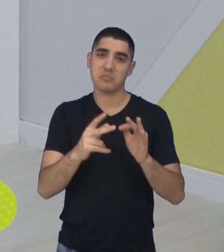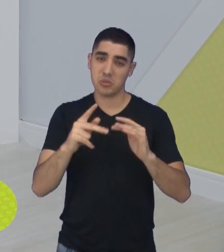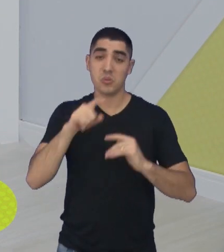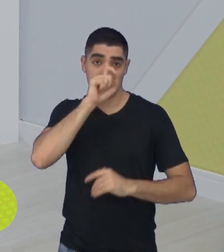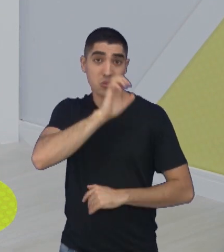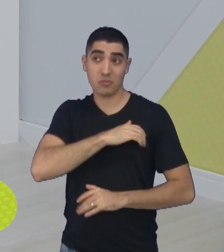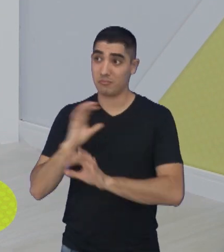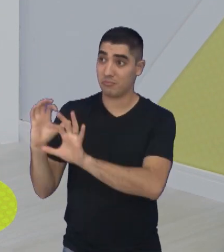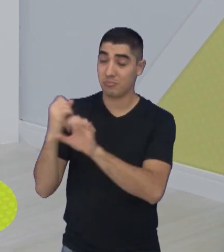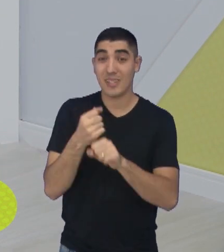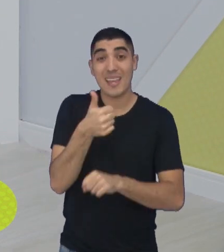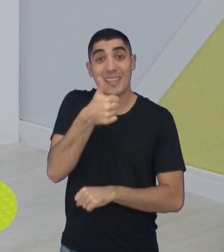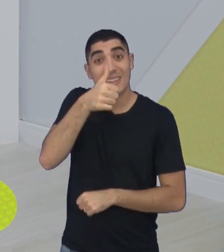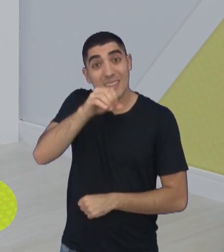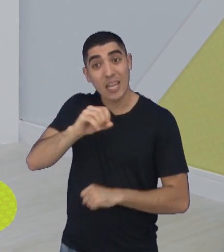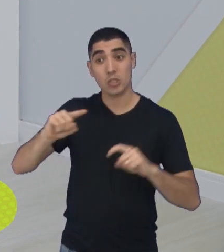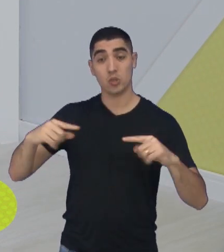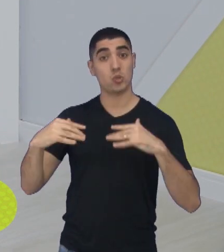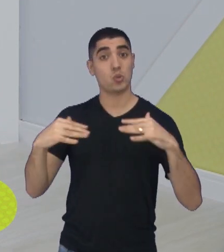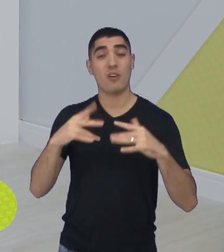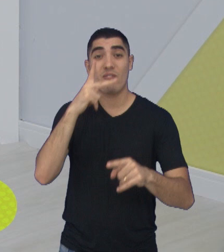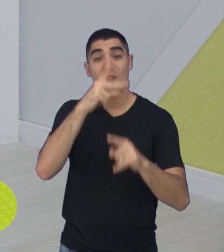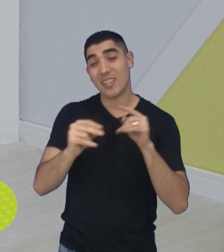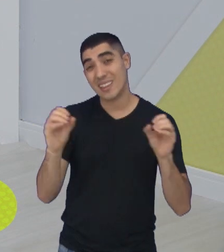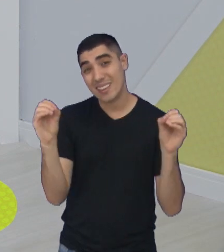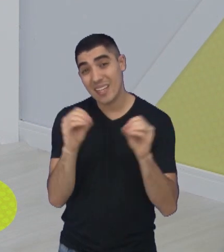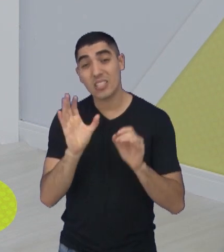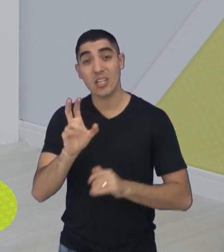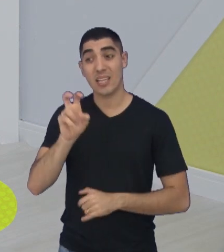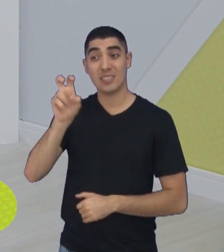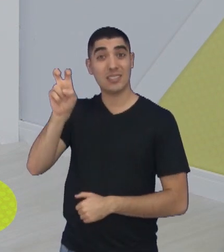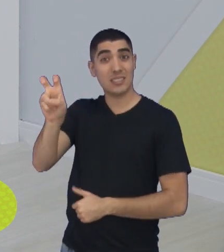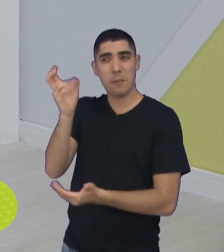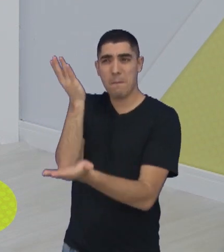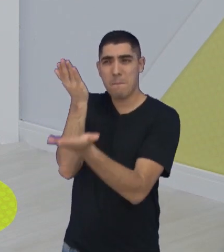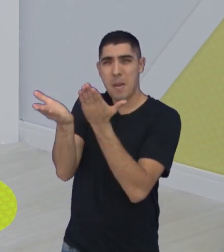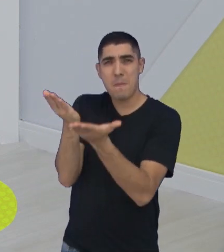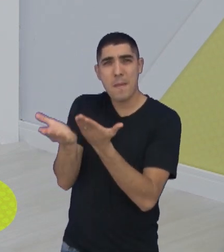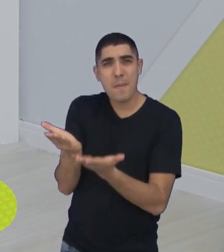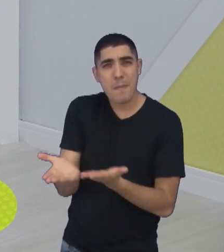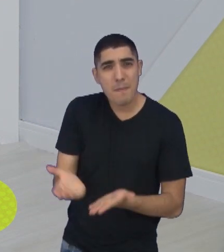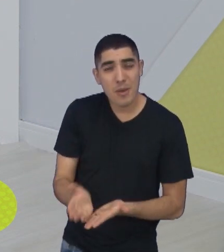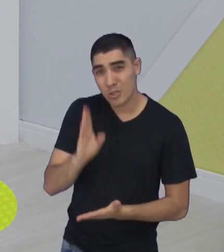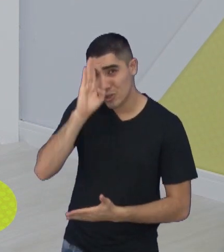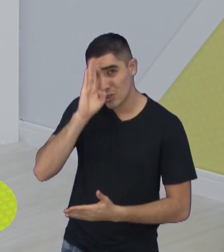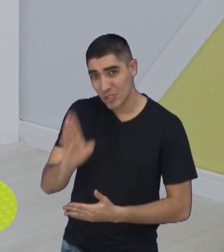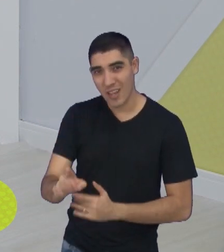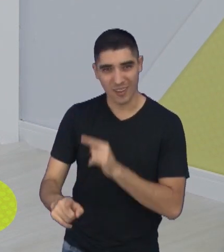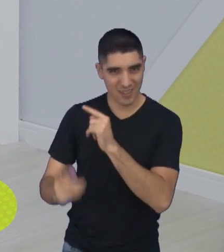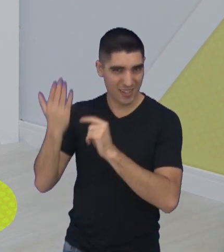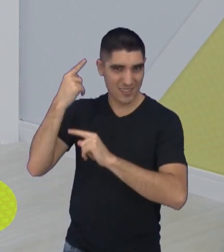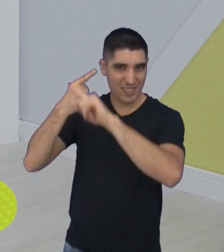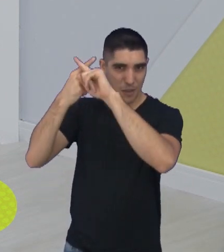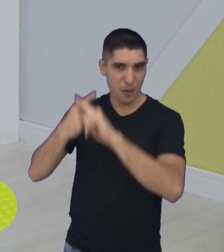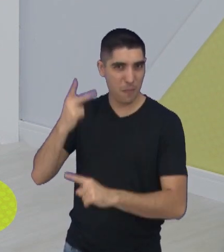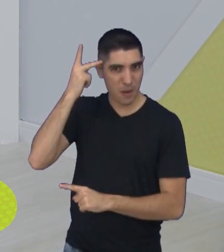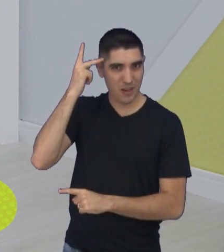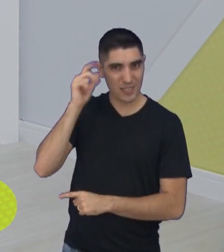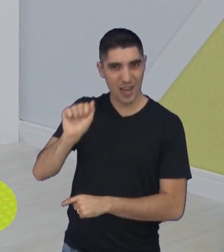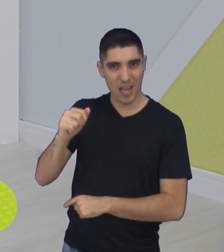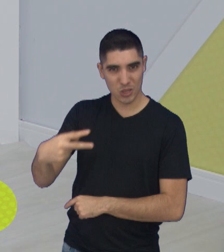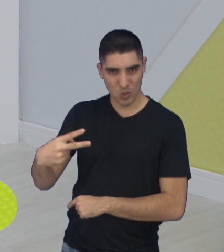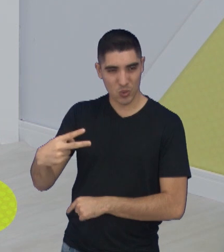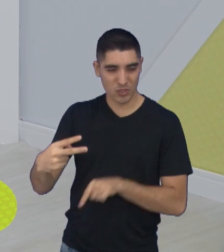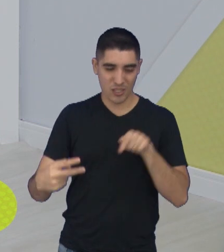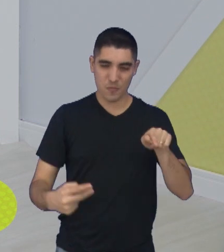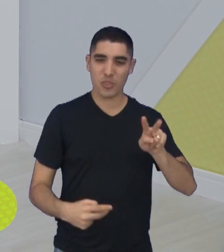sem vencer, pegou aquela sequência de 5 derrotas seguidas lá na Série A2, que acabou sendo eliminado pelo Velo